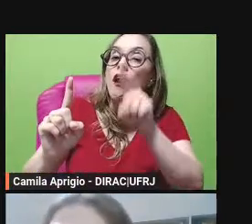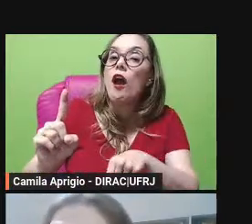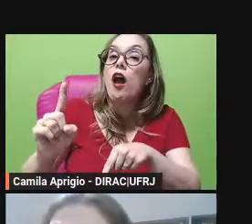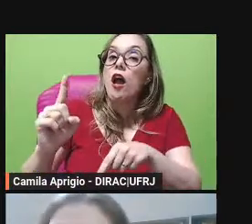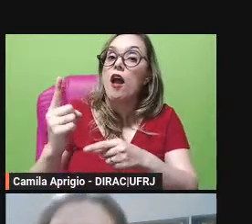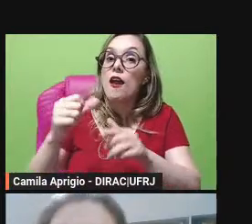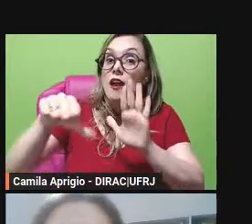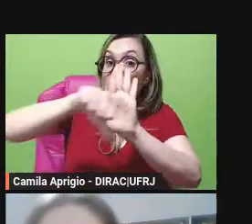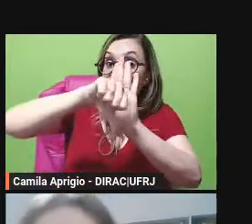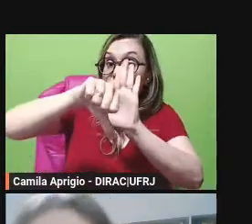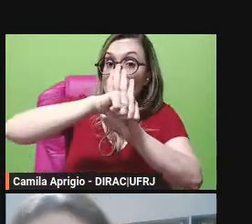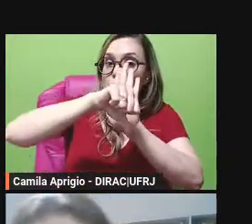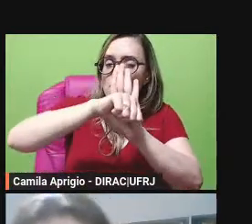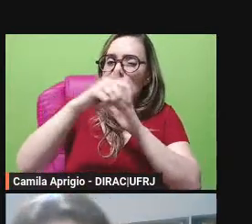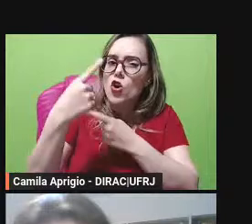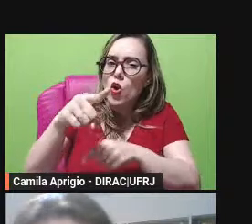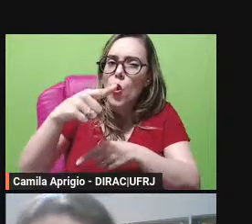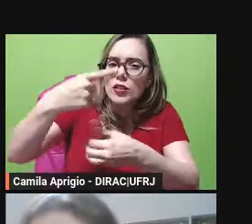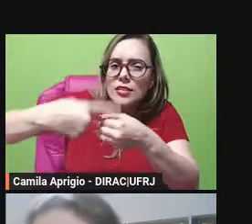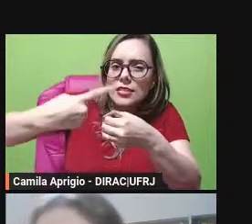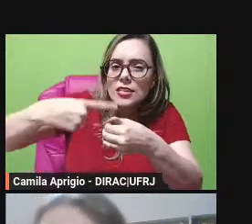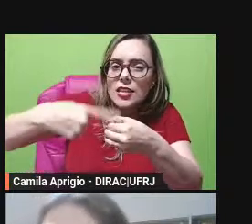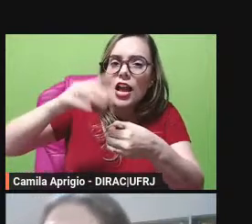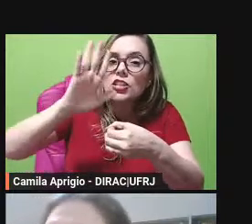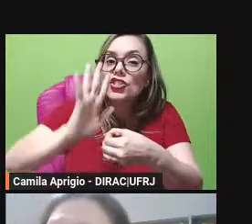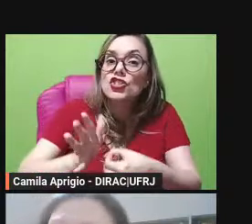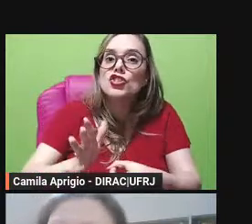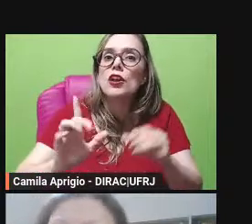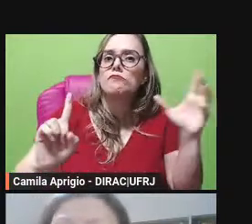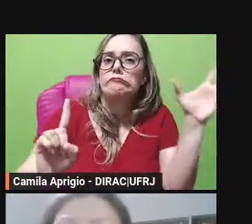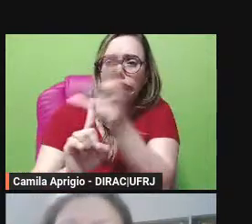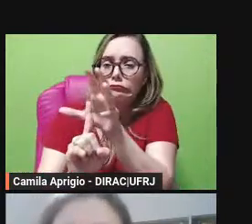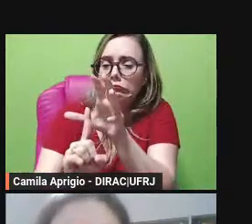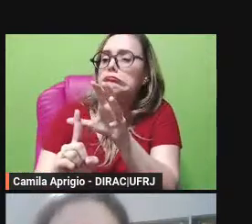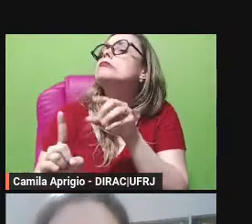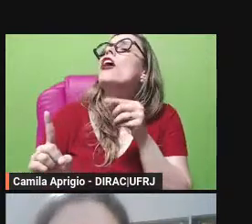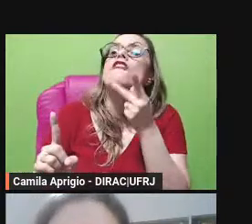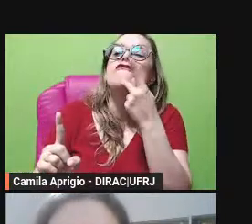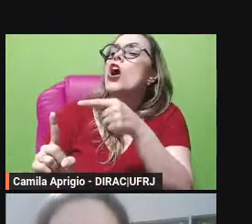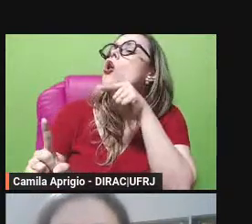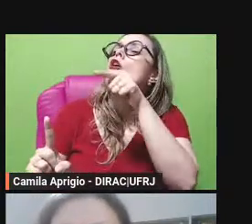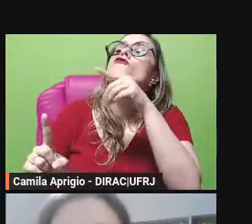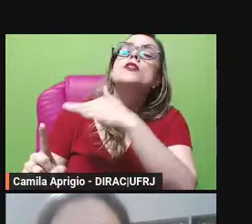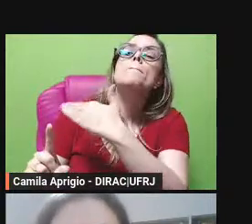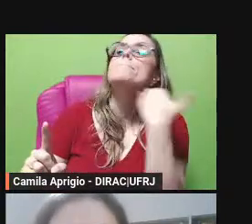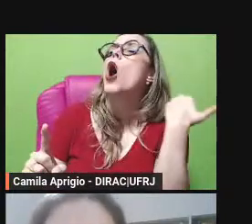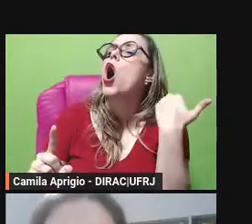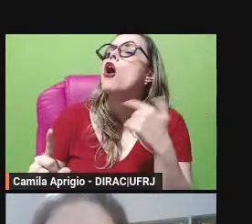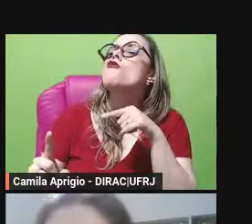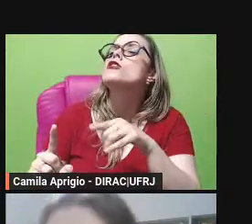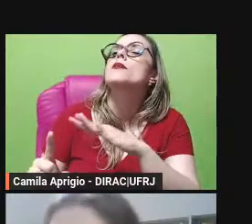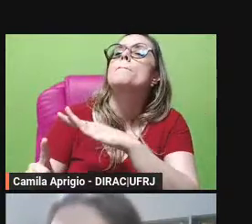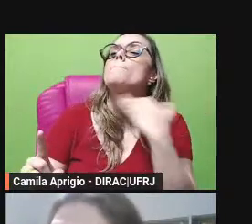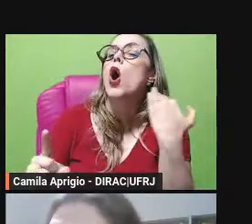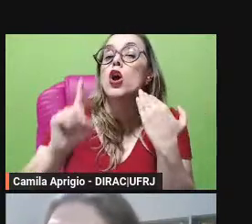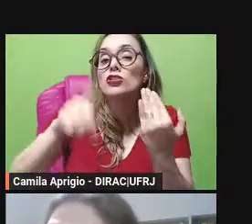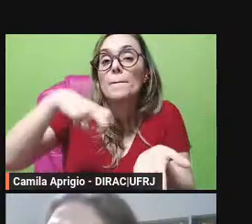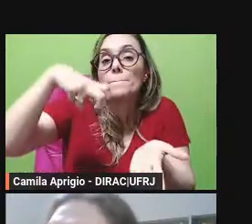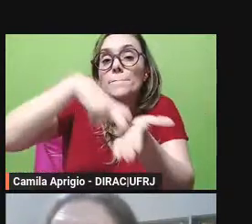ameaçado de pena de morte que tipo de argumento o Exopo usaria